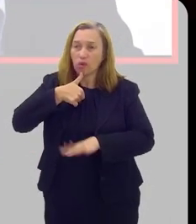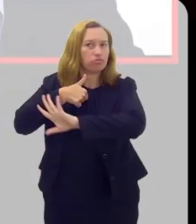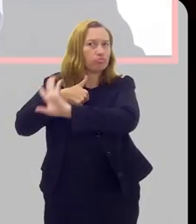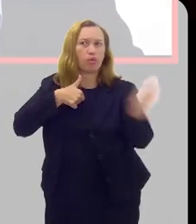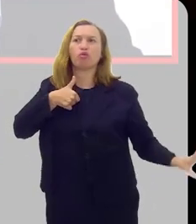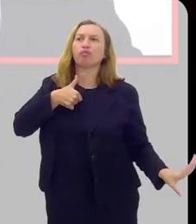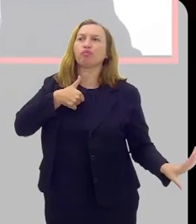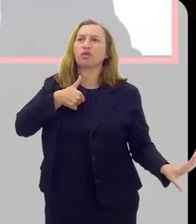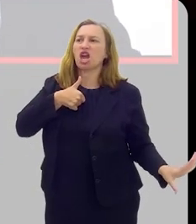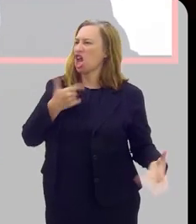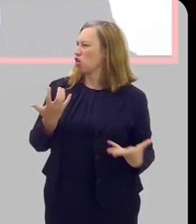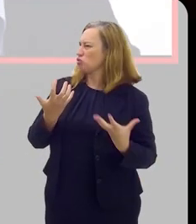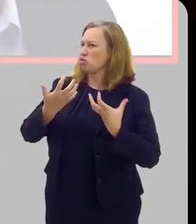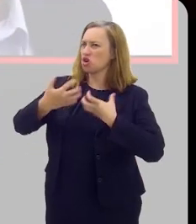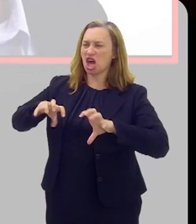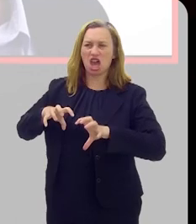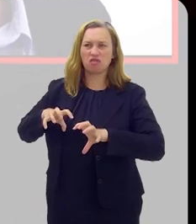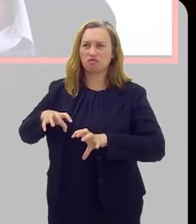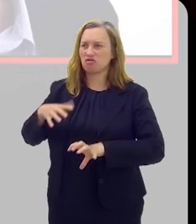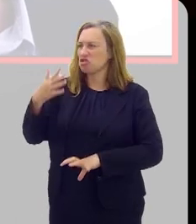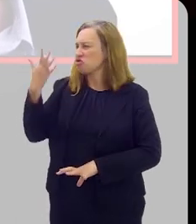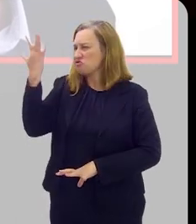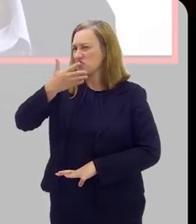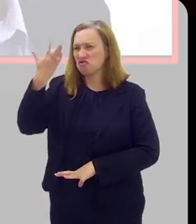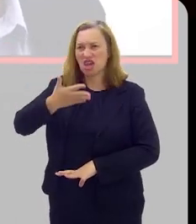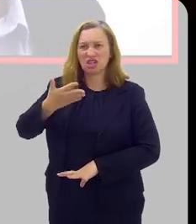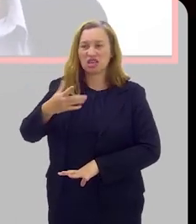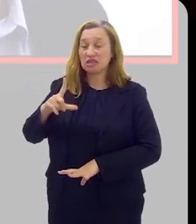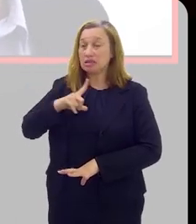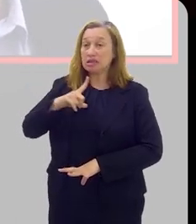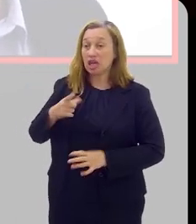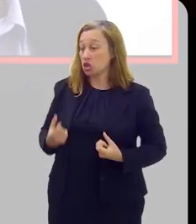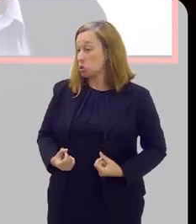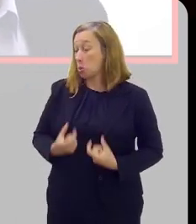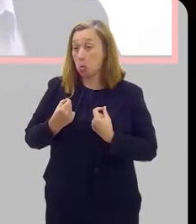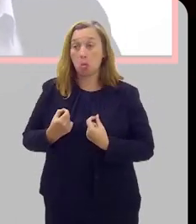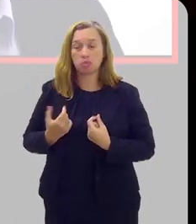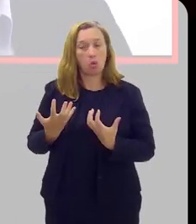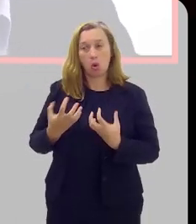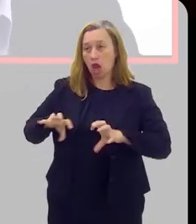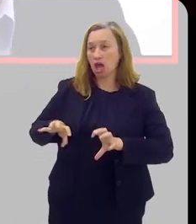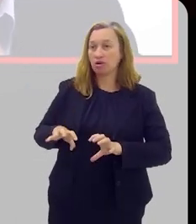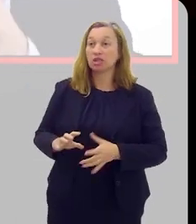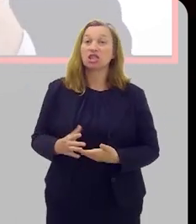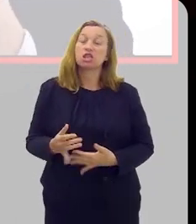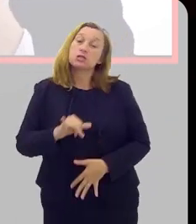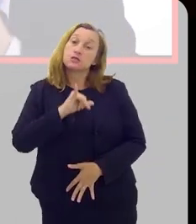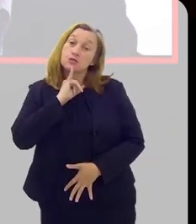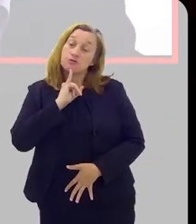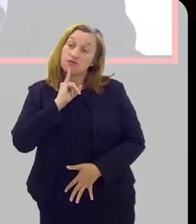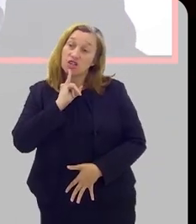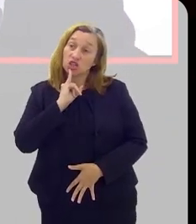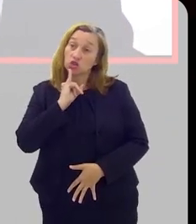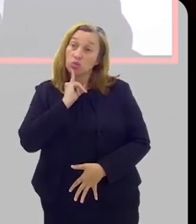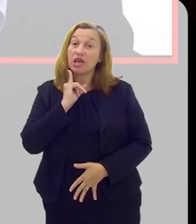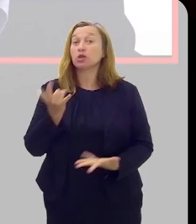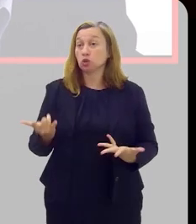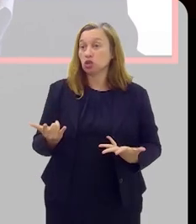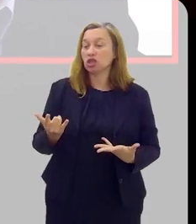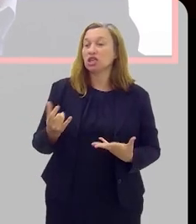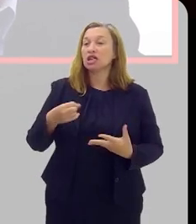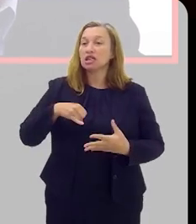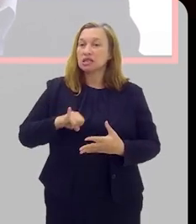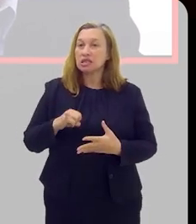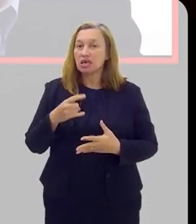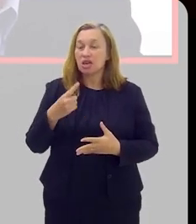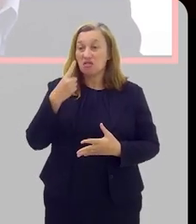E aí, ele fala assim, eu não vou nem ver se eu tenho tumor, porque eu não quero passar por isso. E aí, infelizmente, se